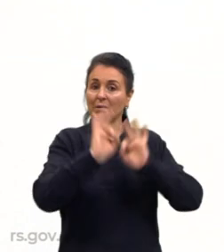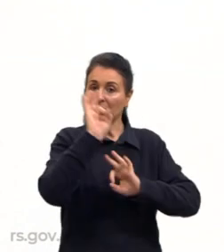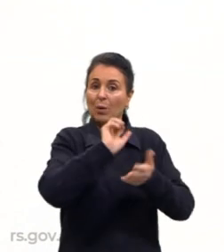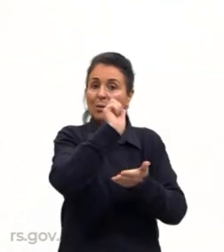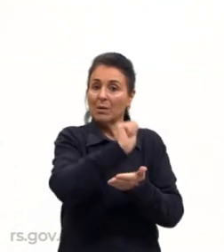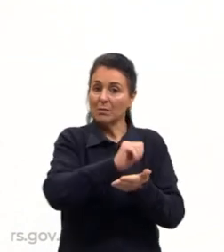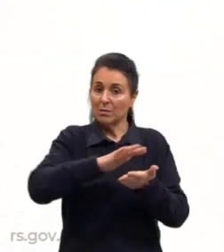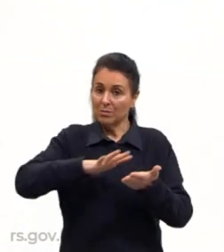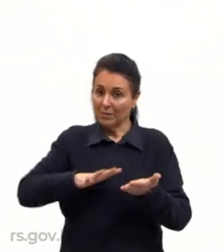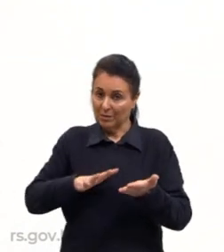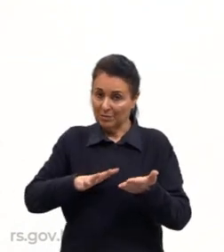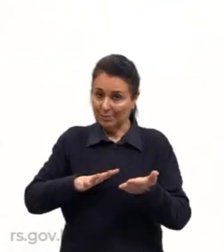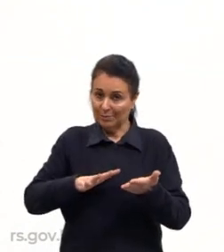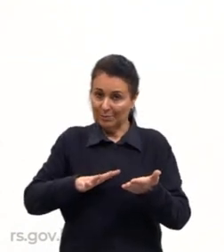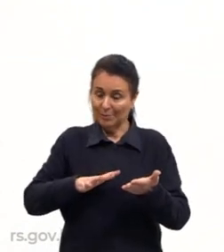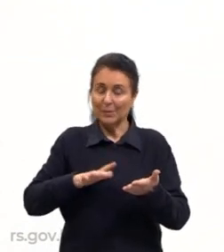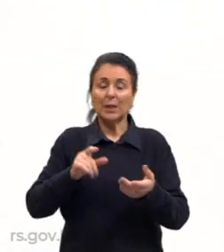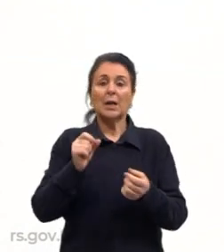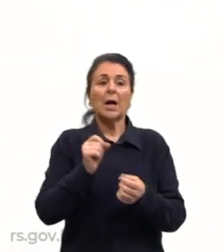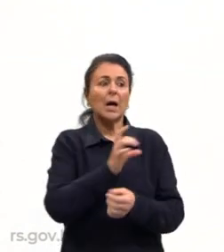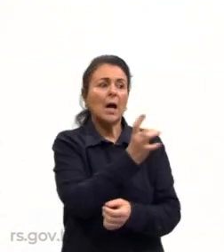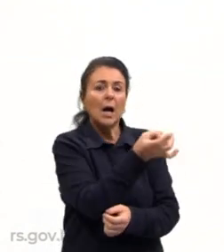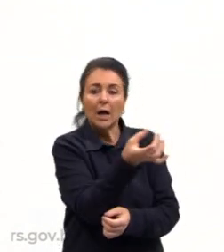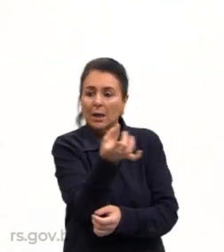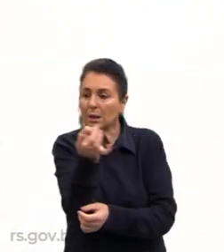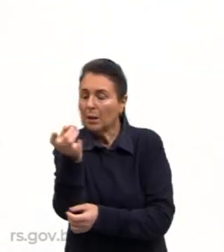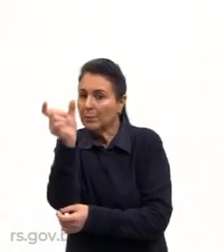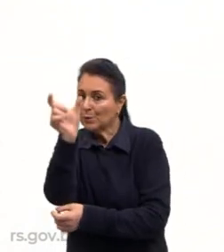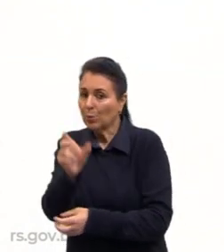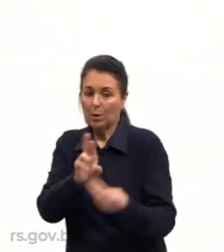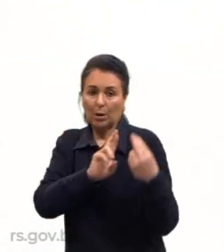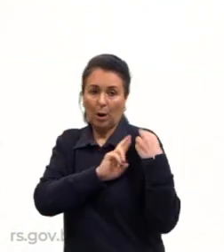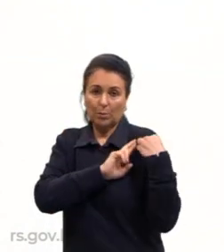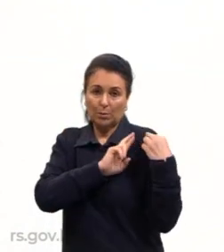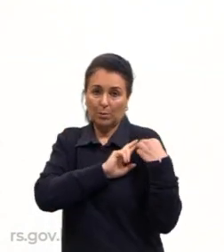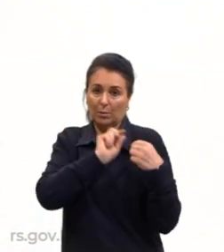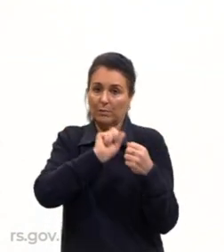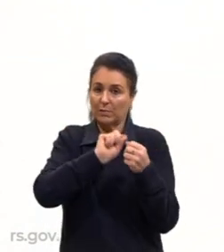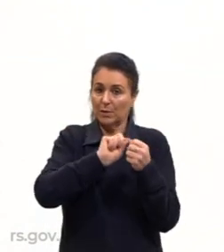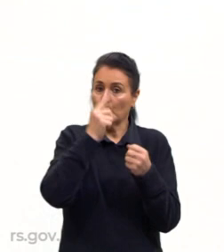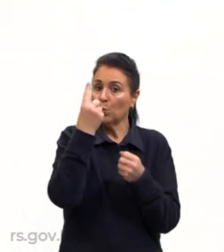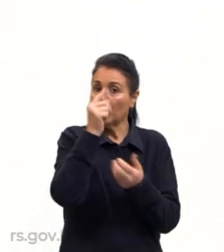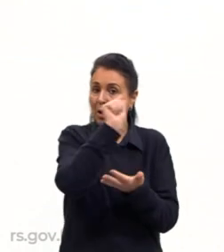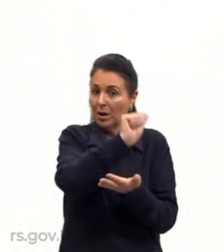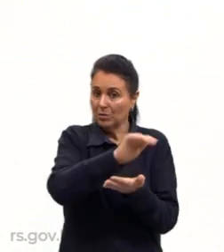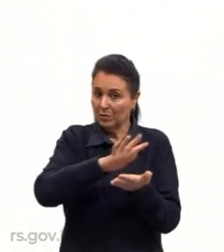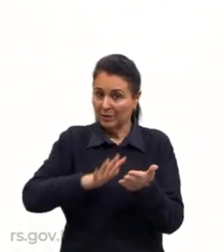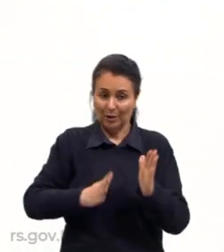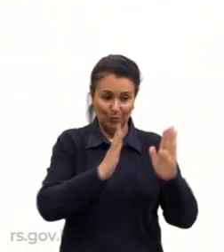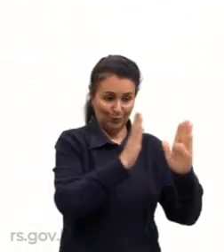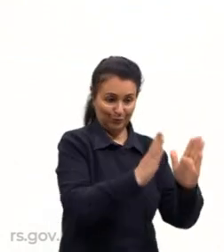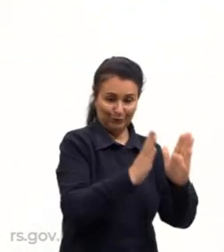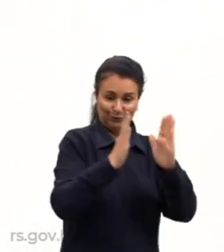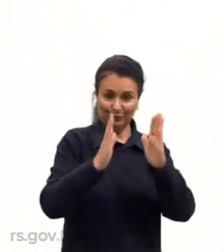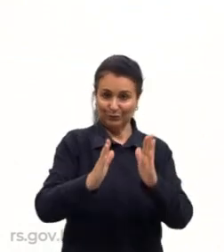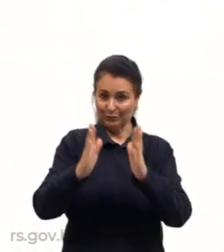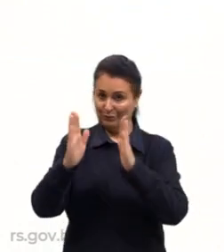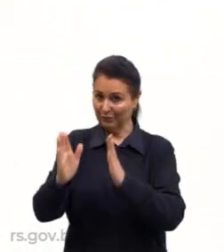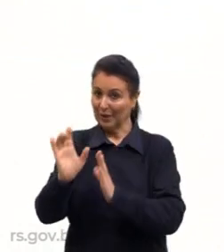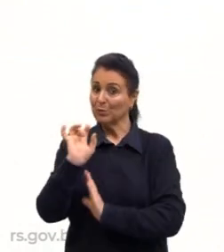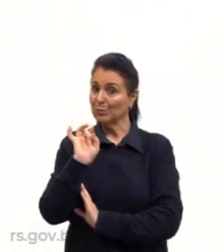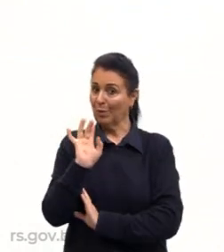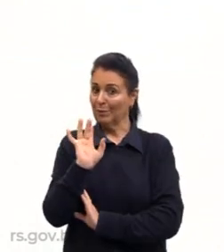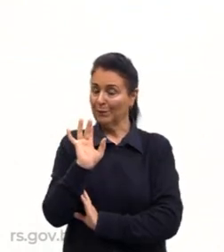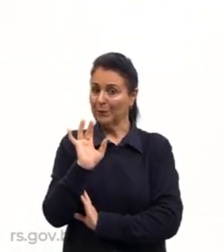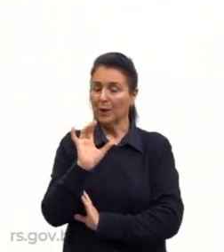Referentes ao processo produtivo, quer dizer, cada um vai ser responsável por uma tarefa, cada estação, essa questão aí relacionada a isso,